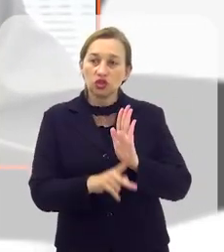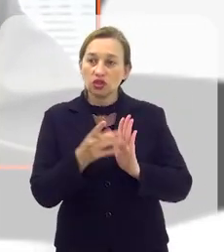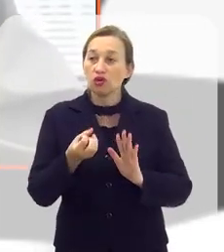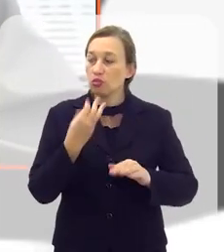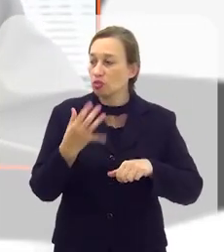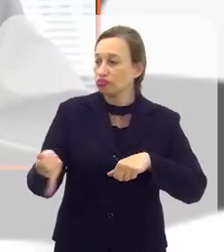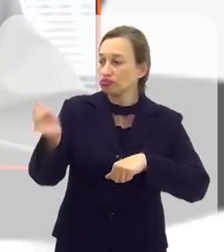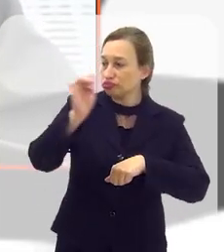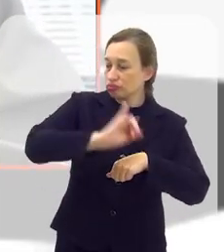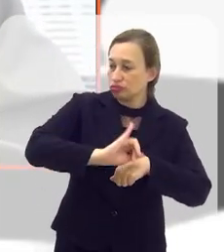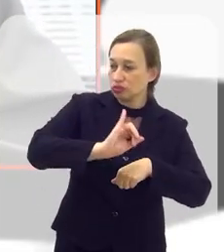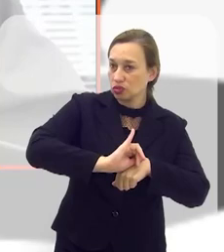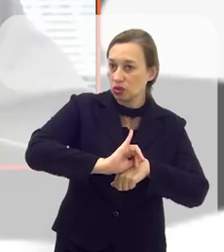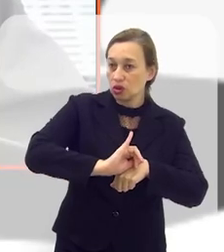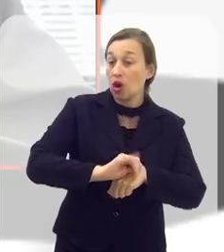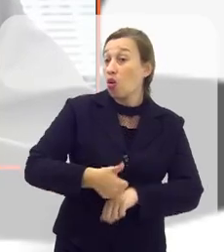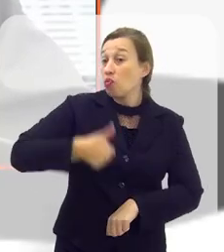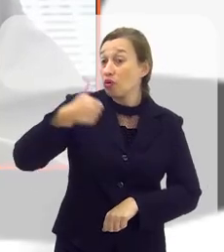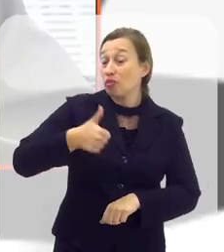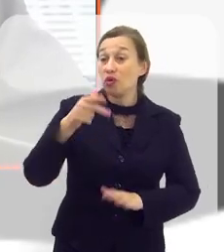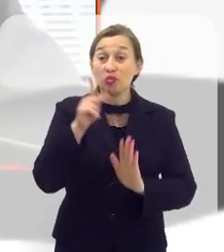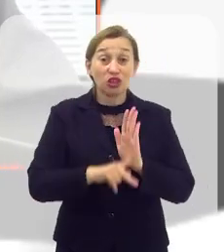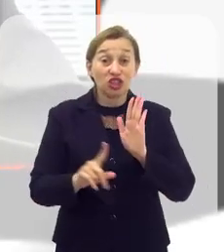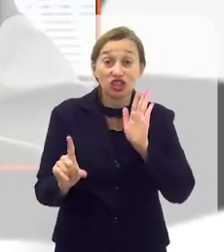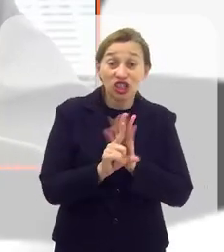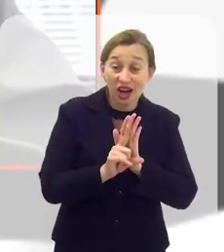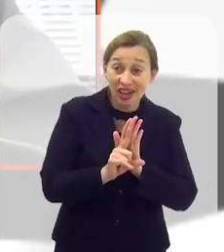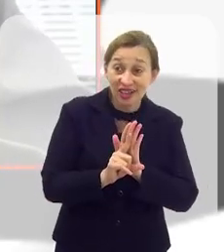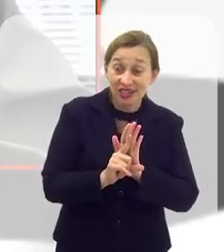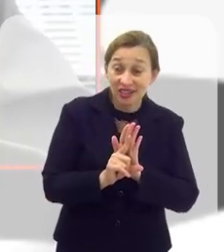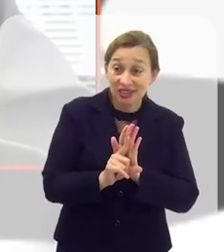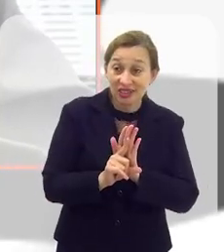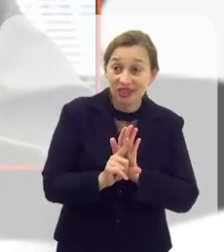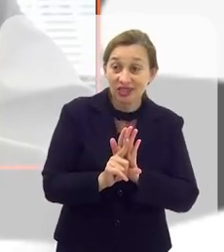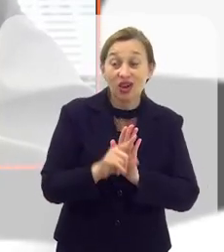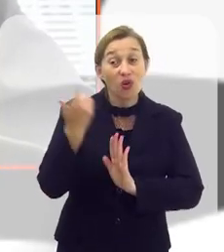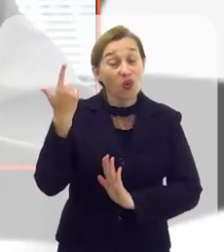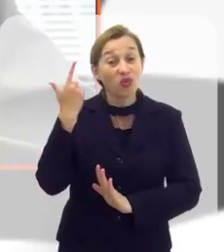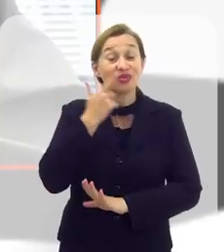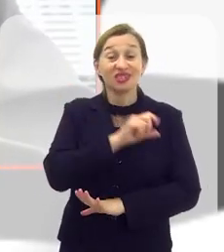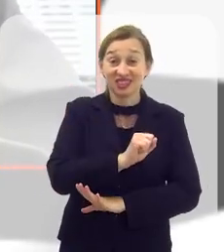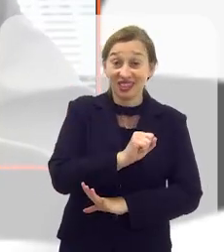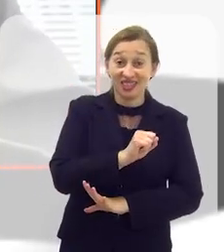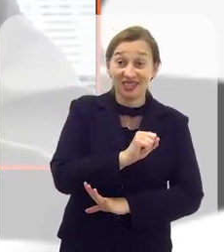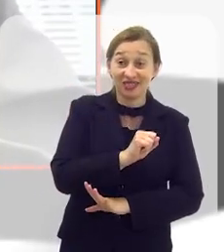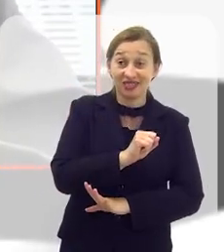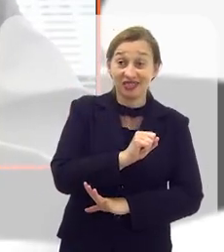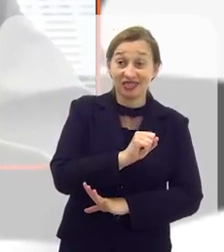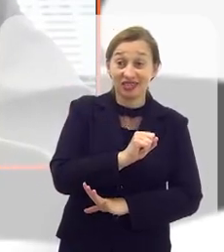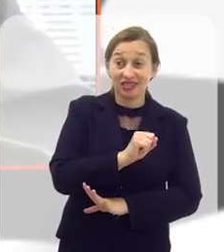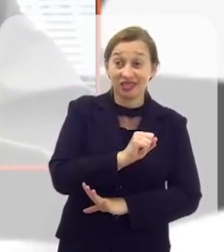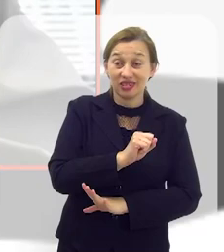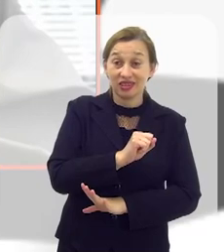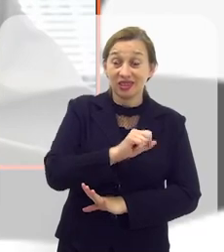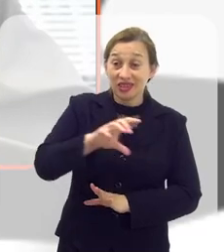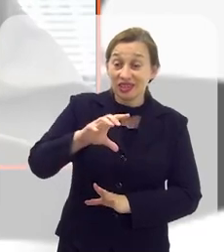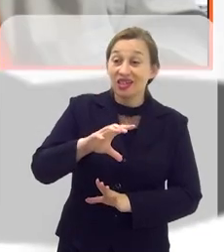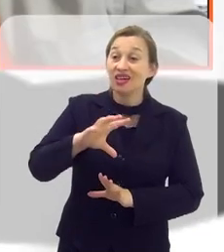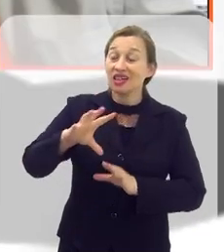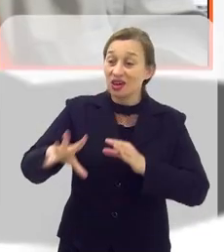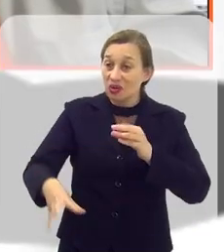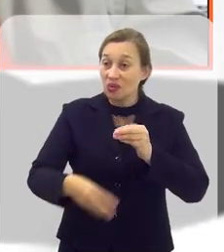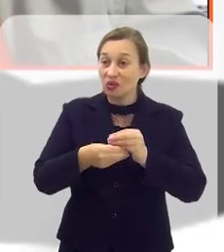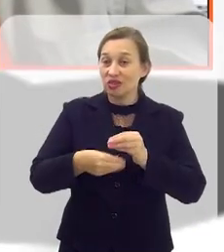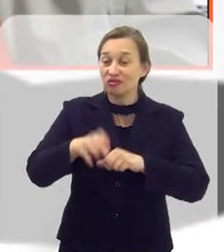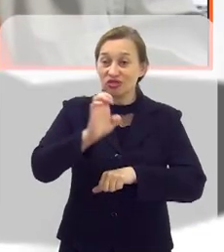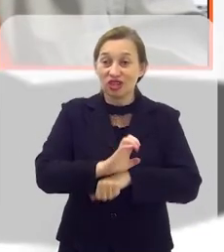projeto que deu certo em Volta Redonda e foi o primeiro projeto de lei que eu consegui trazer para o